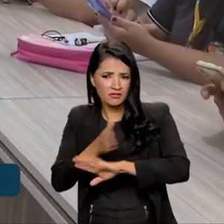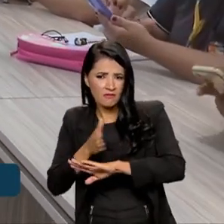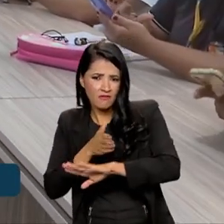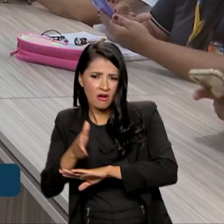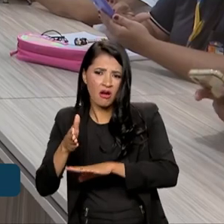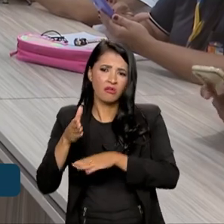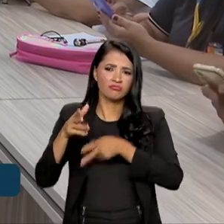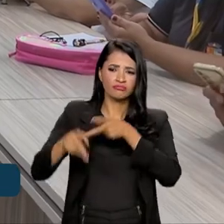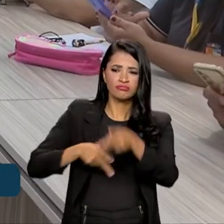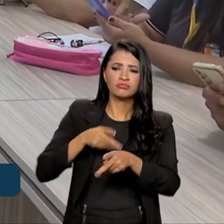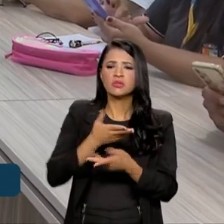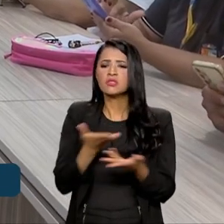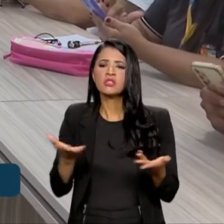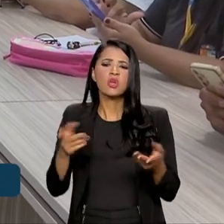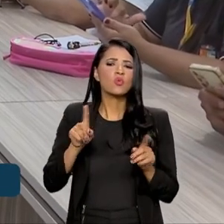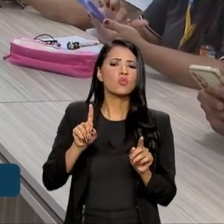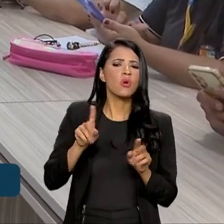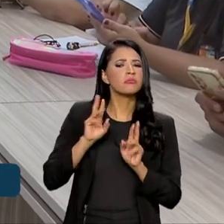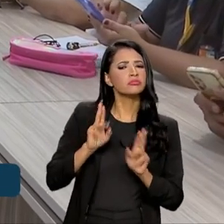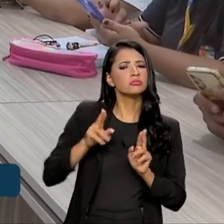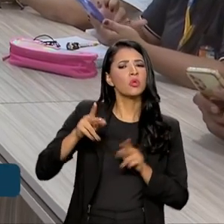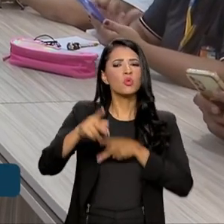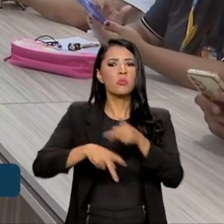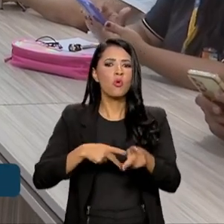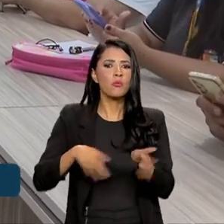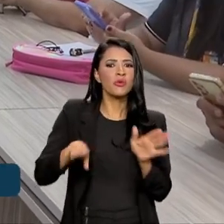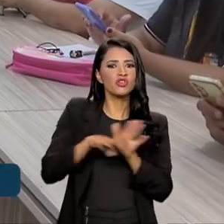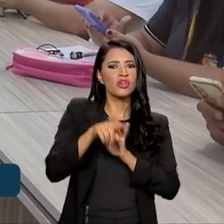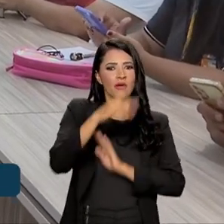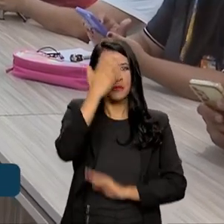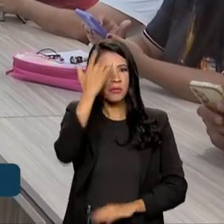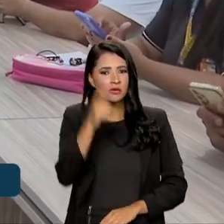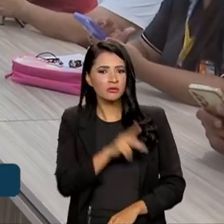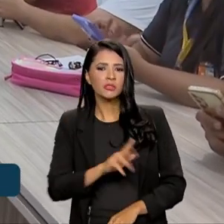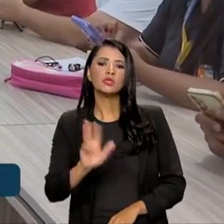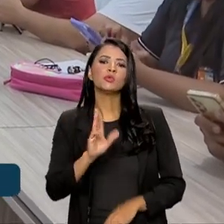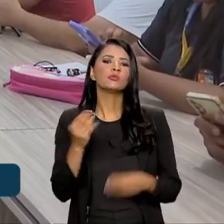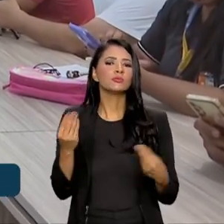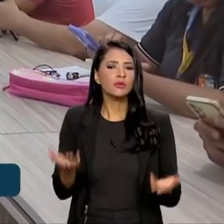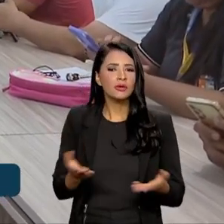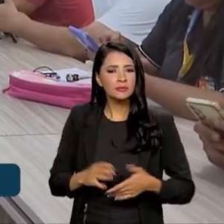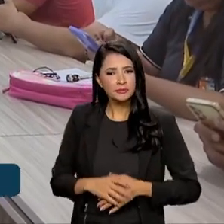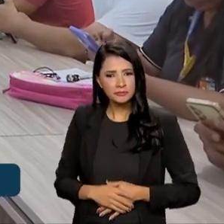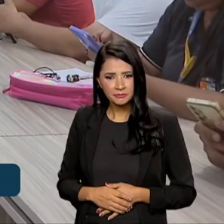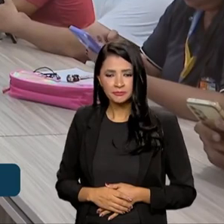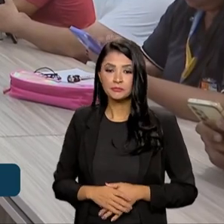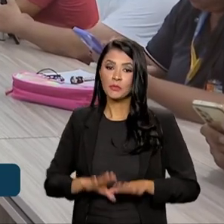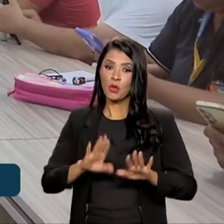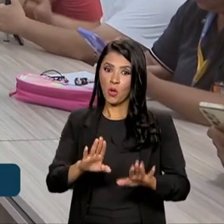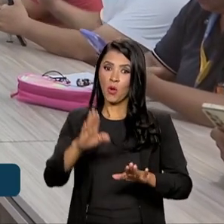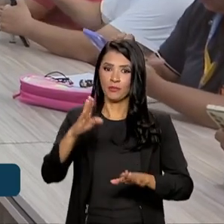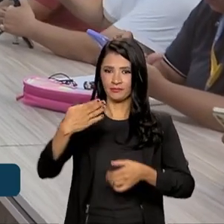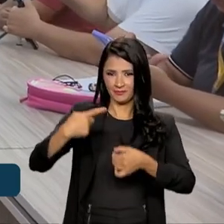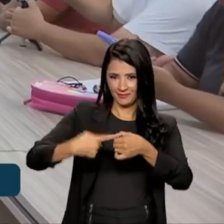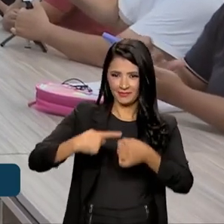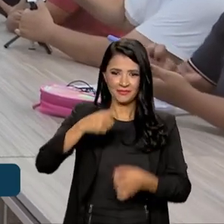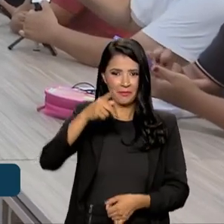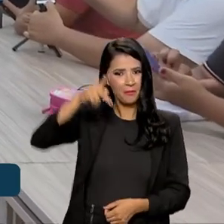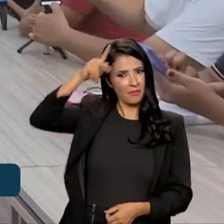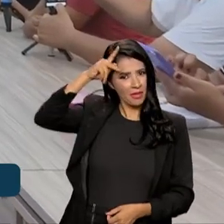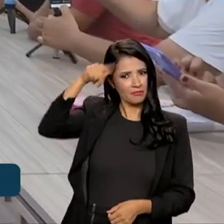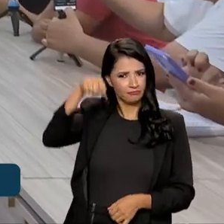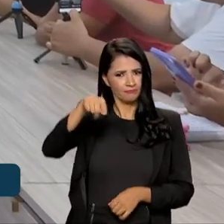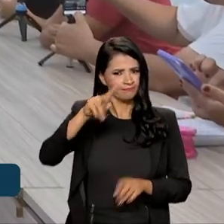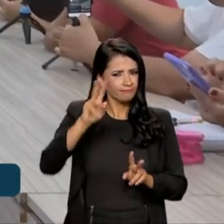comunidades de Parintins, qual é a expectativa da população para a chegada do presidente Lula? Olha, Parintins é uma cidade que realmente